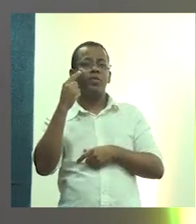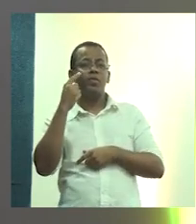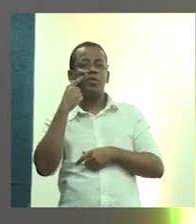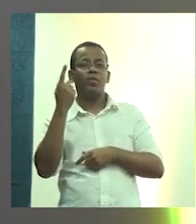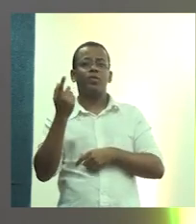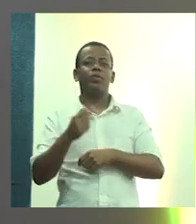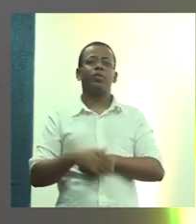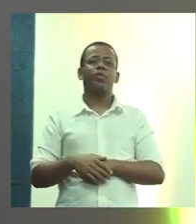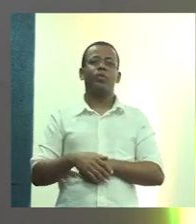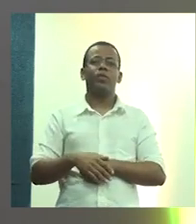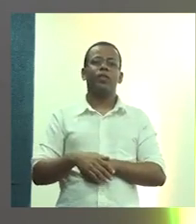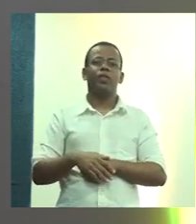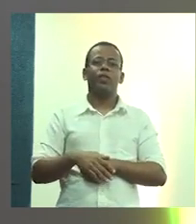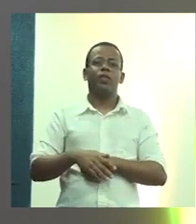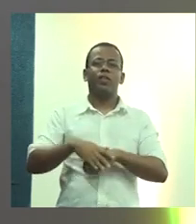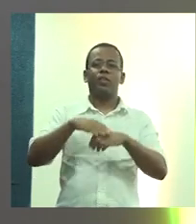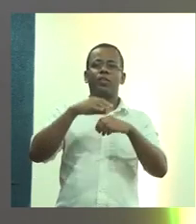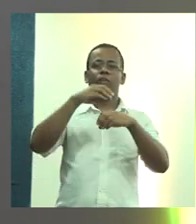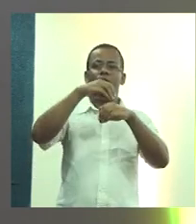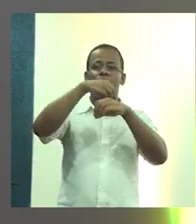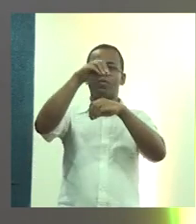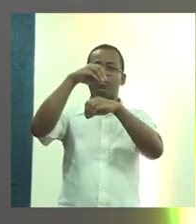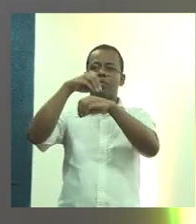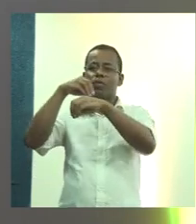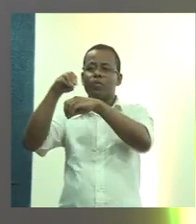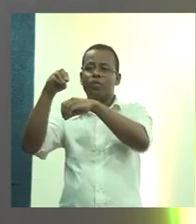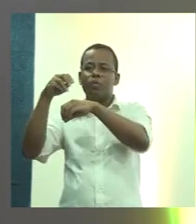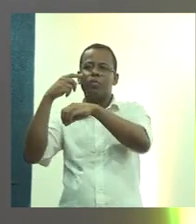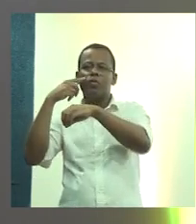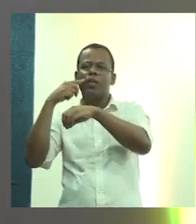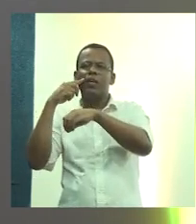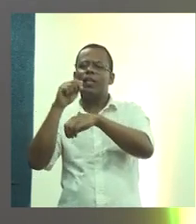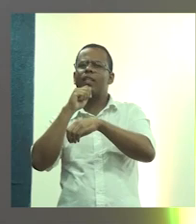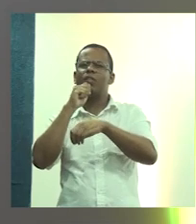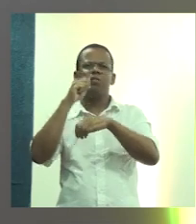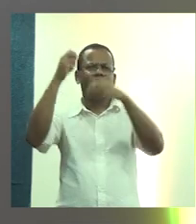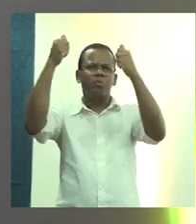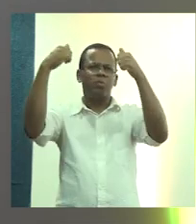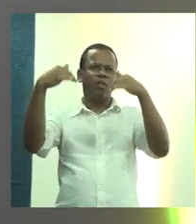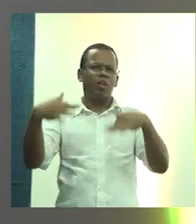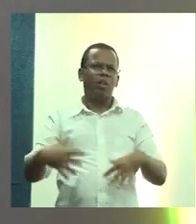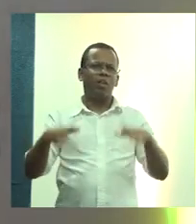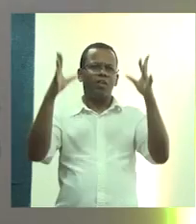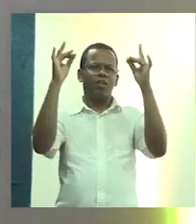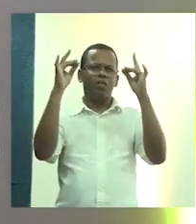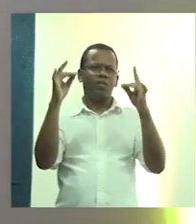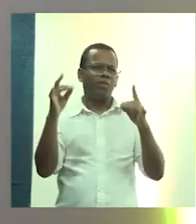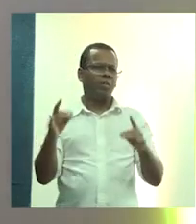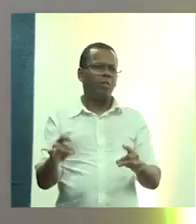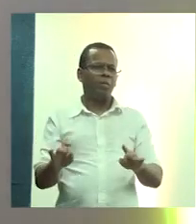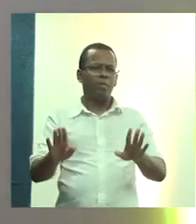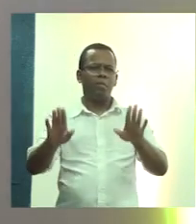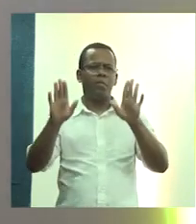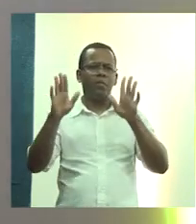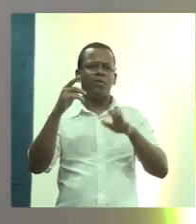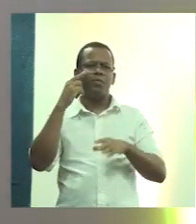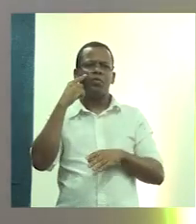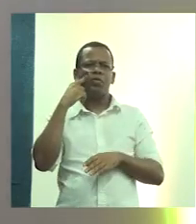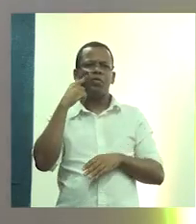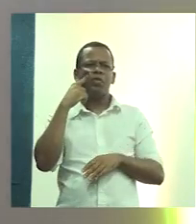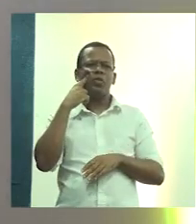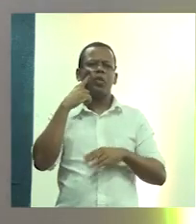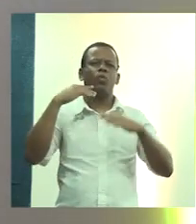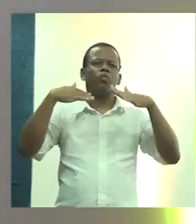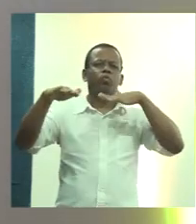lançamento. Também não vou entrar em muitos detalhes aqui, que já foram abordados, mas, enfim, mobilização